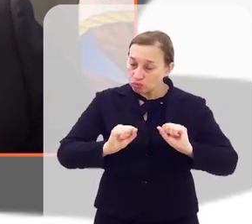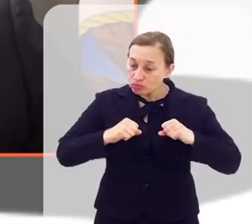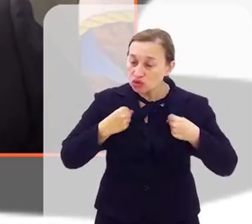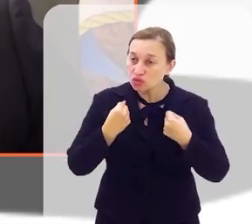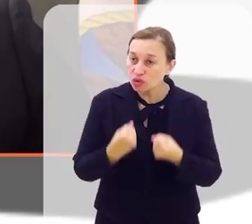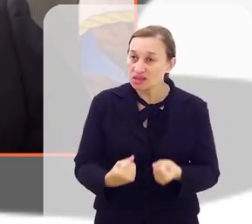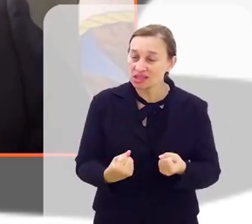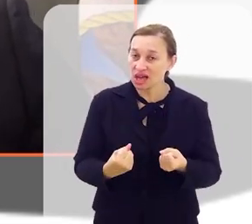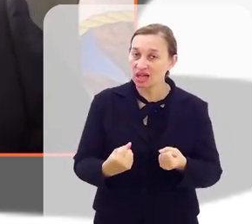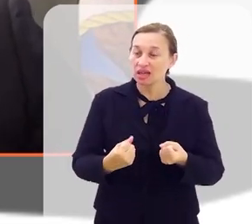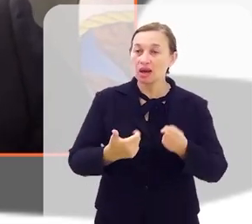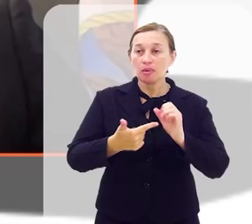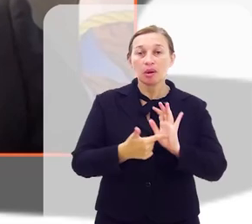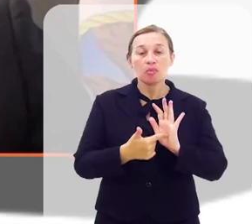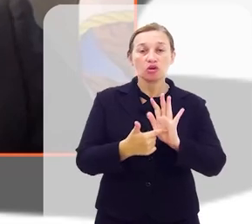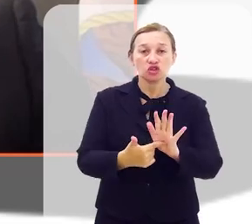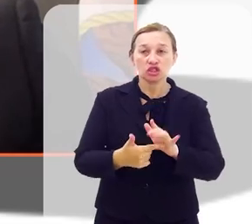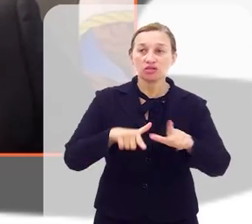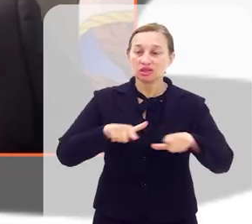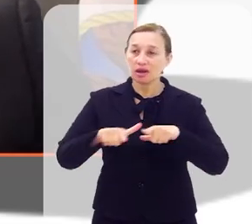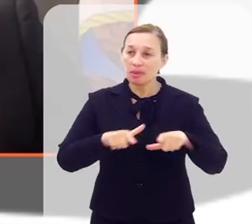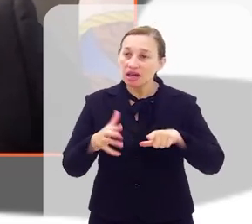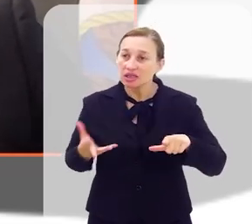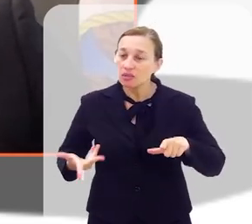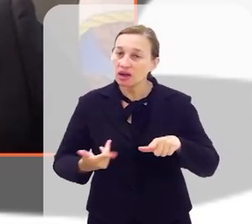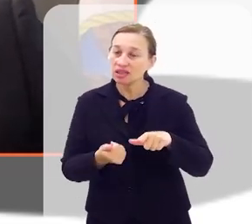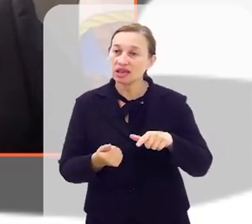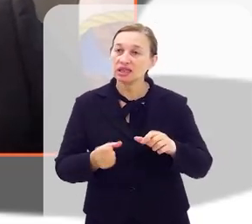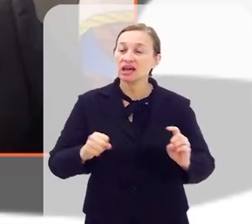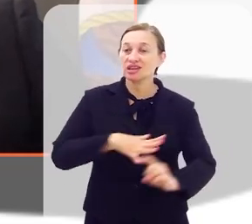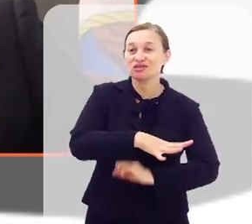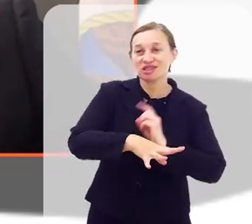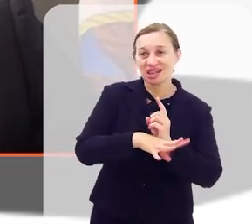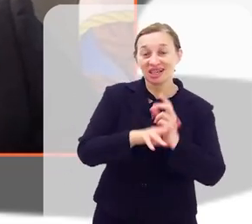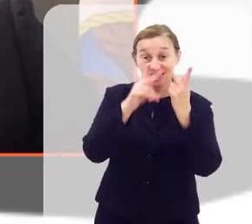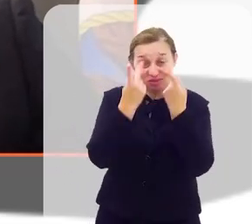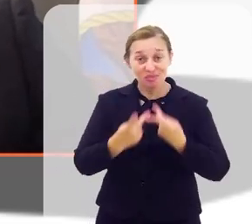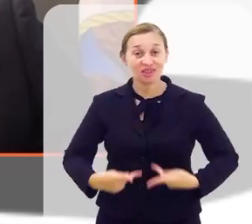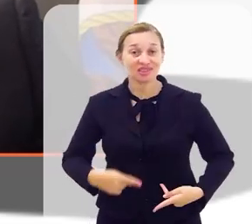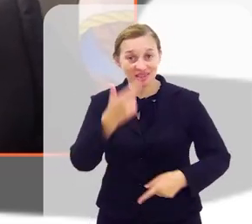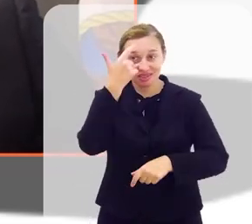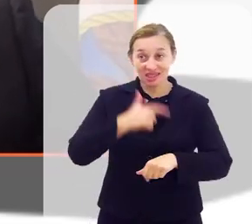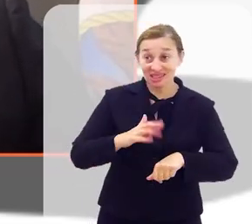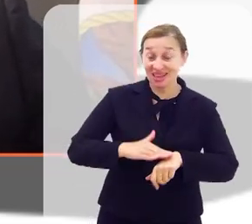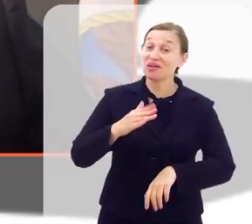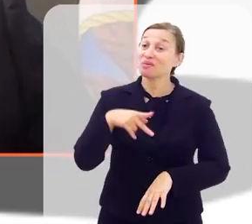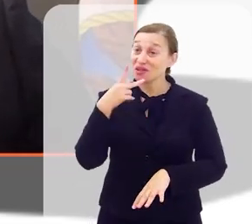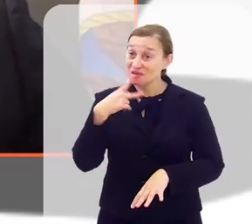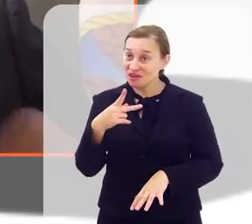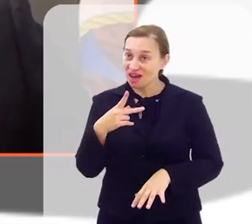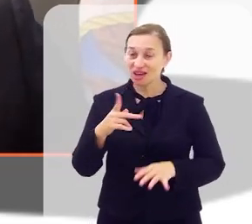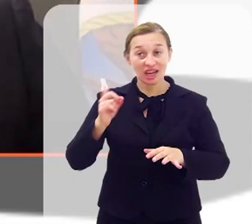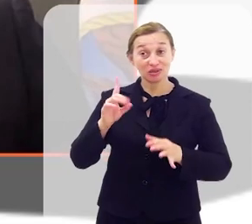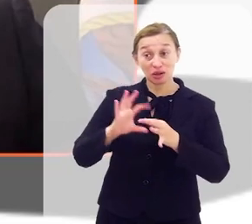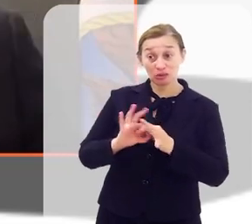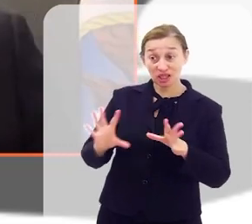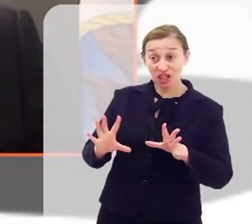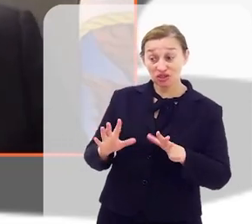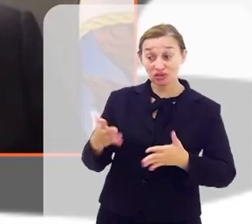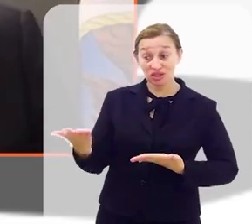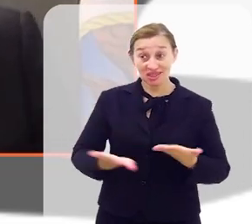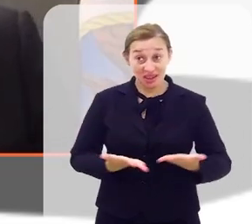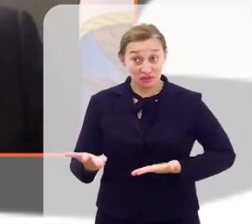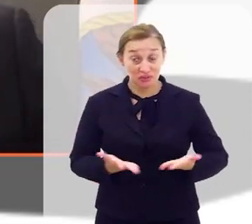apresentar um excelente trabalho, prestar um excelente serviço à sociedade, de uma forma humanizada. Como eu falo, eu não deixo de ser um